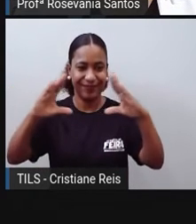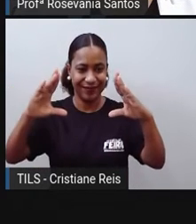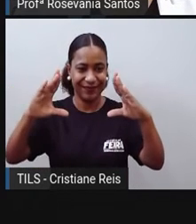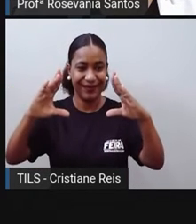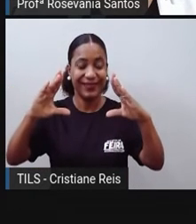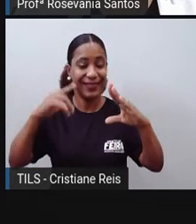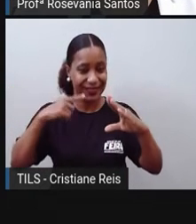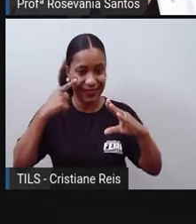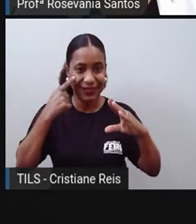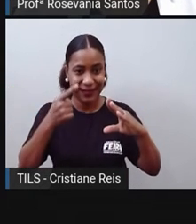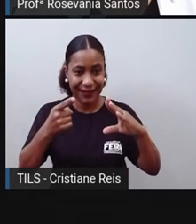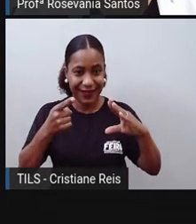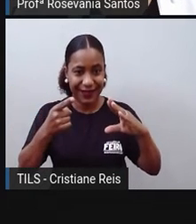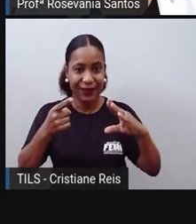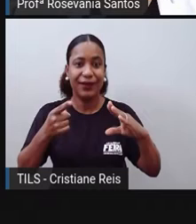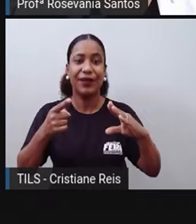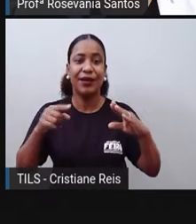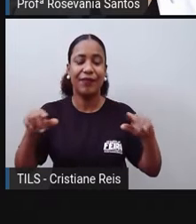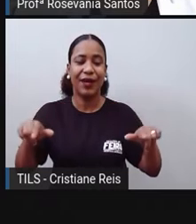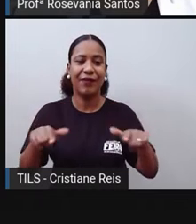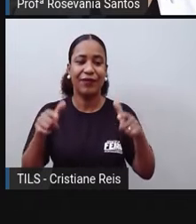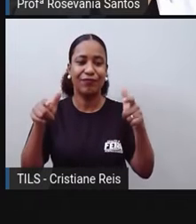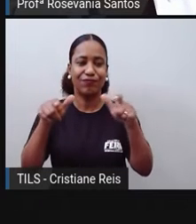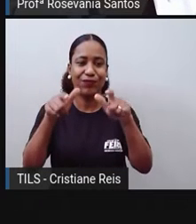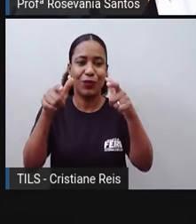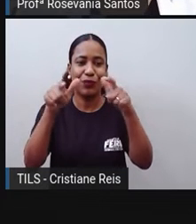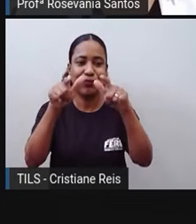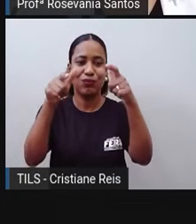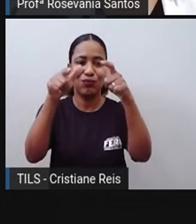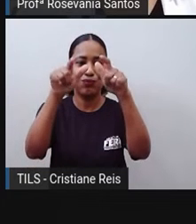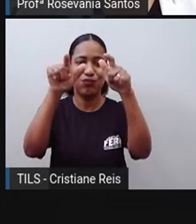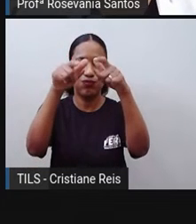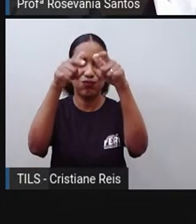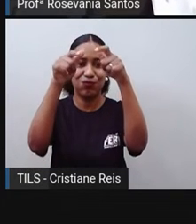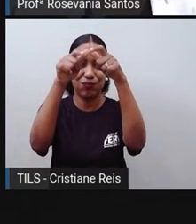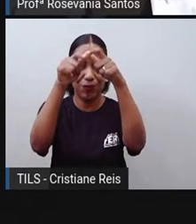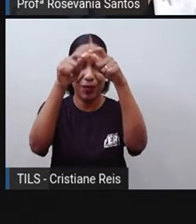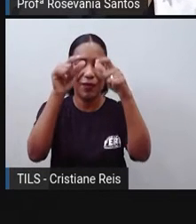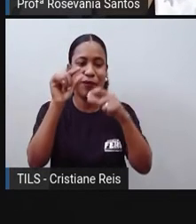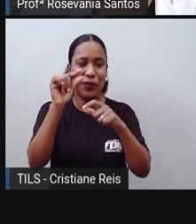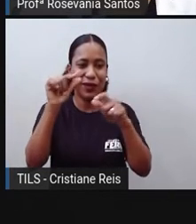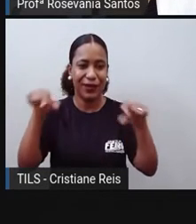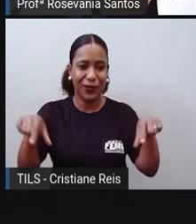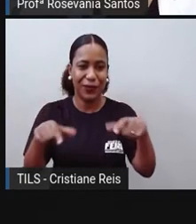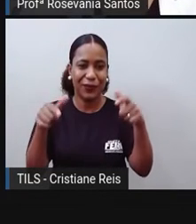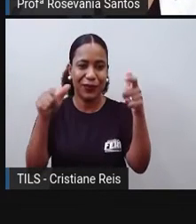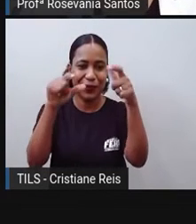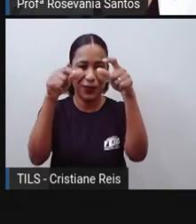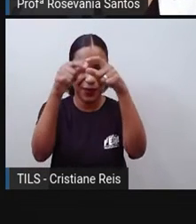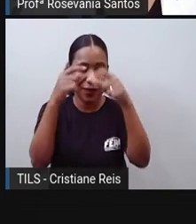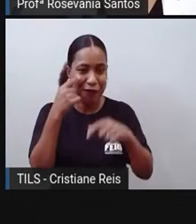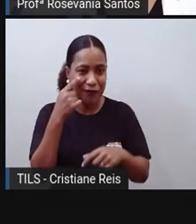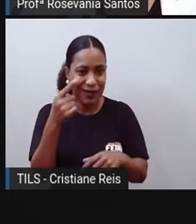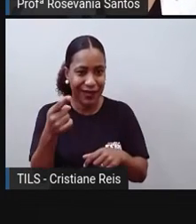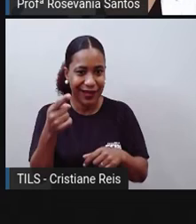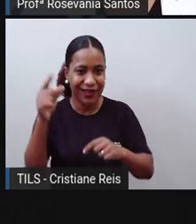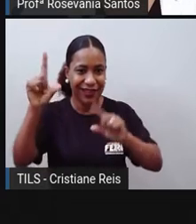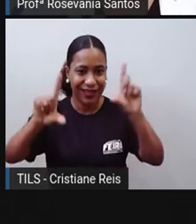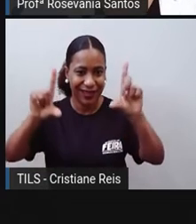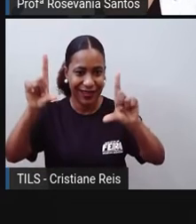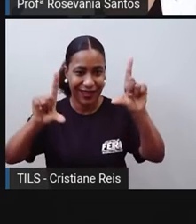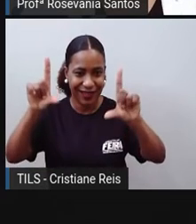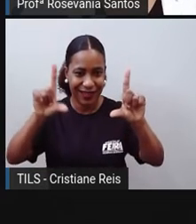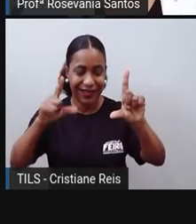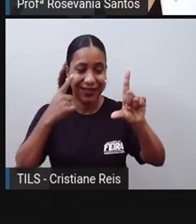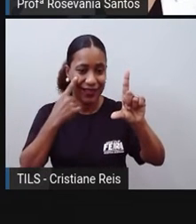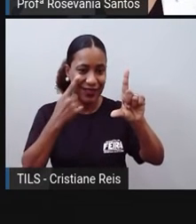chegam, pouquinho, mas chegam, tem bem pouquinho, não sei se vocês conseguem perceber aí da casa de vocês, mas chegam aos 100 anos, né?